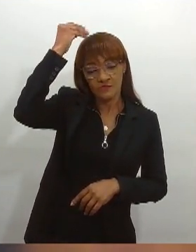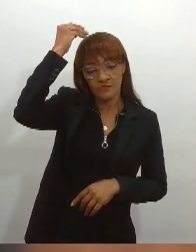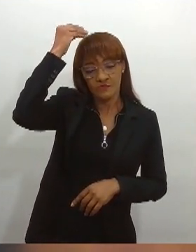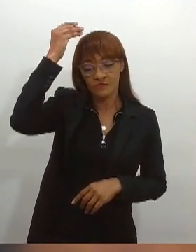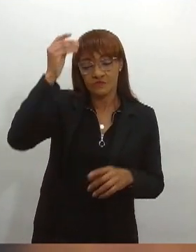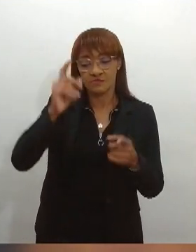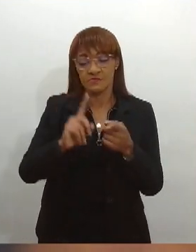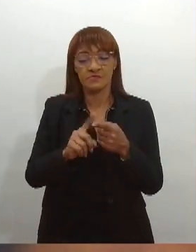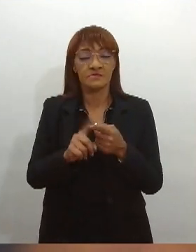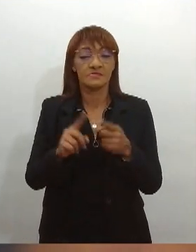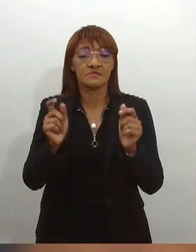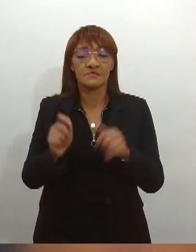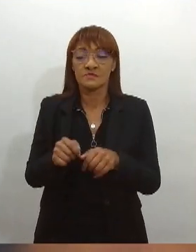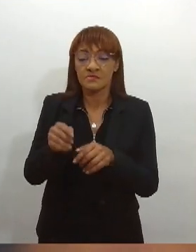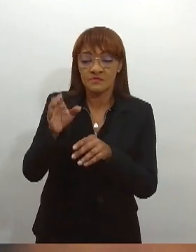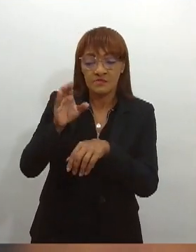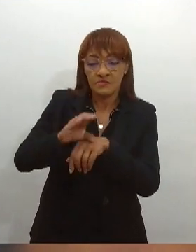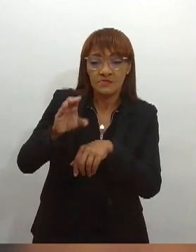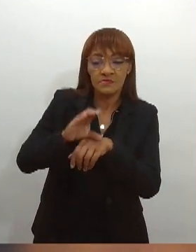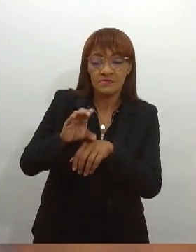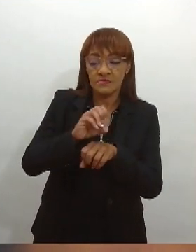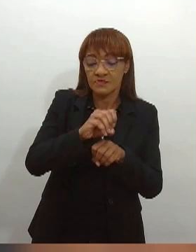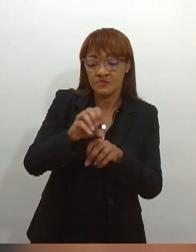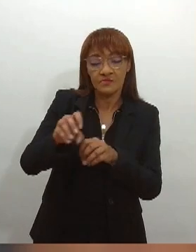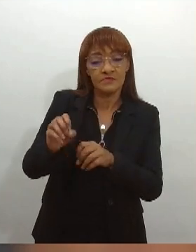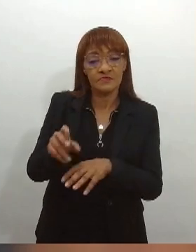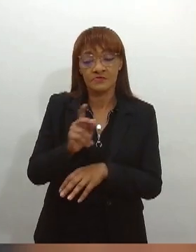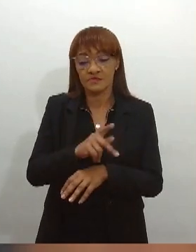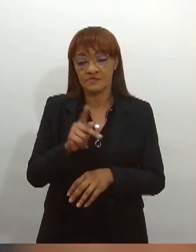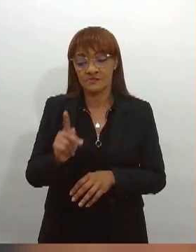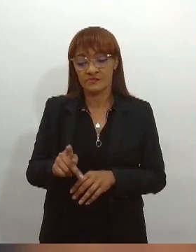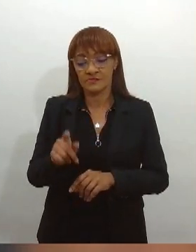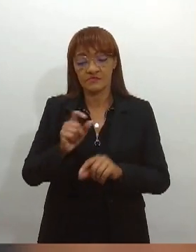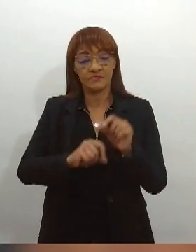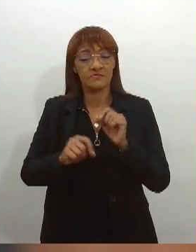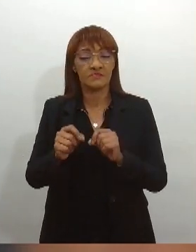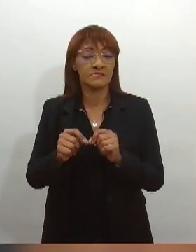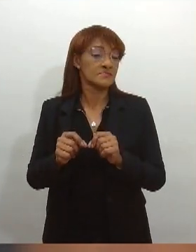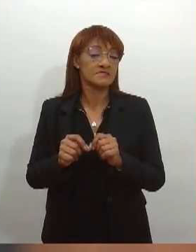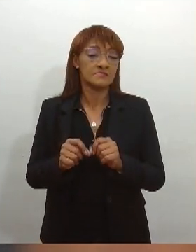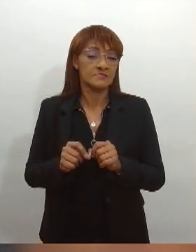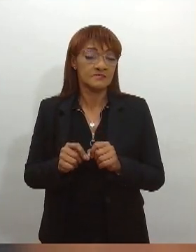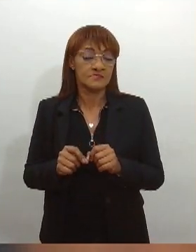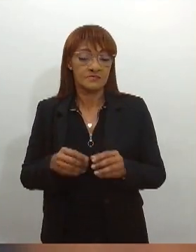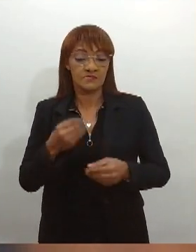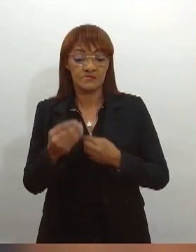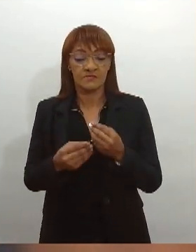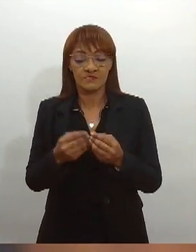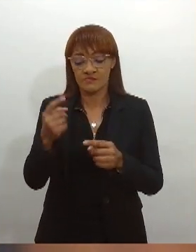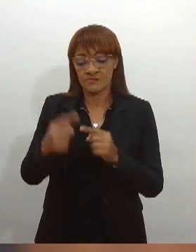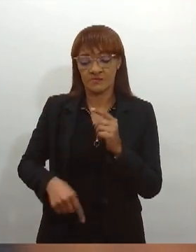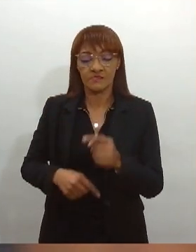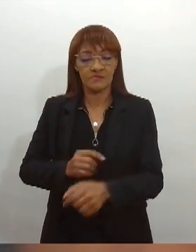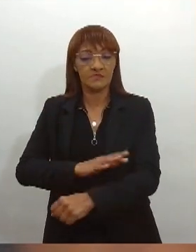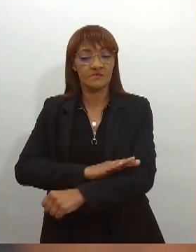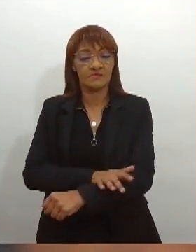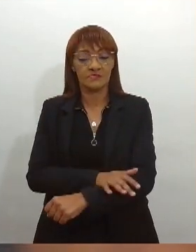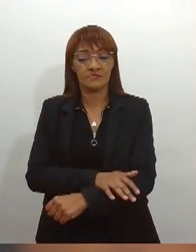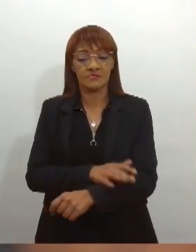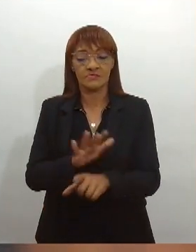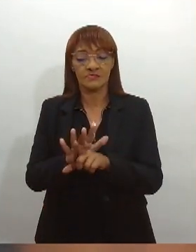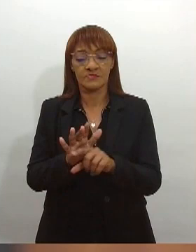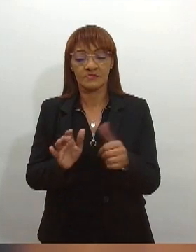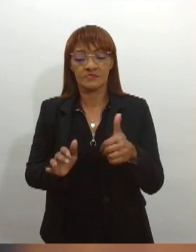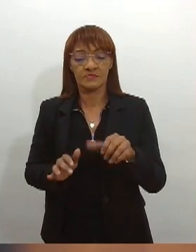professores no que diz respeito ao enfrentamento do racismo e implementação da Lei 10.639,